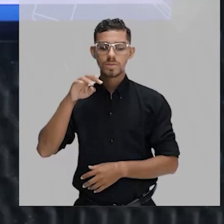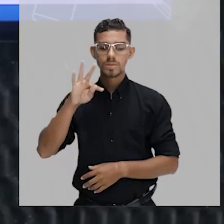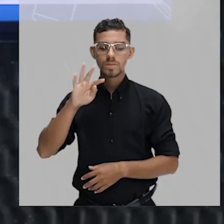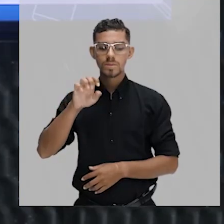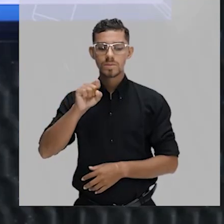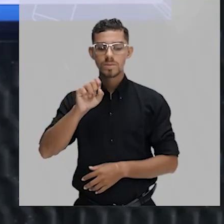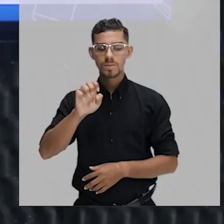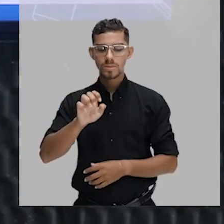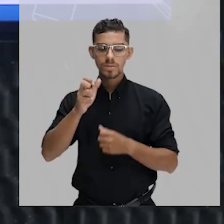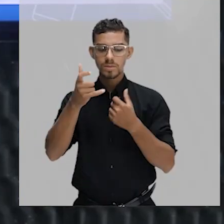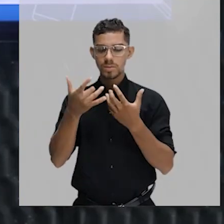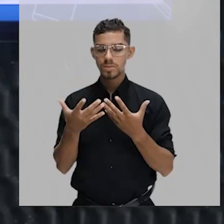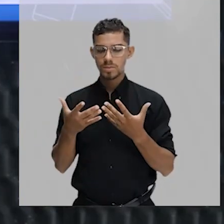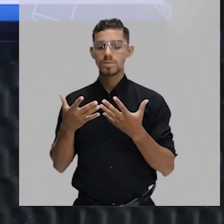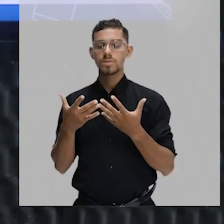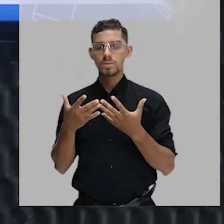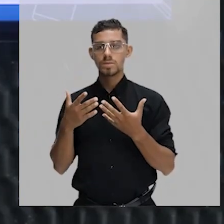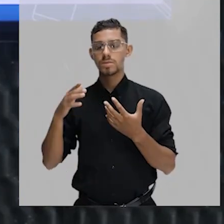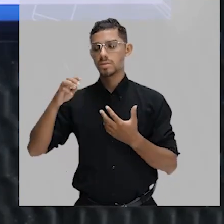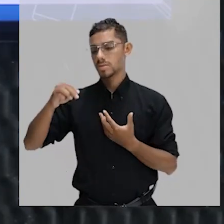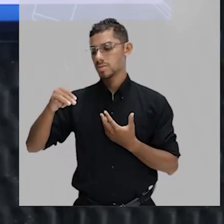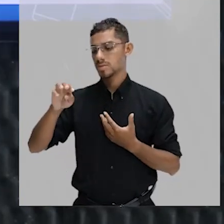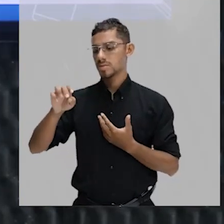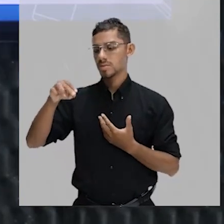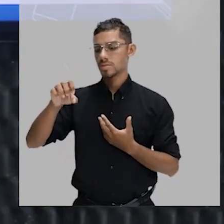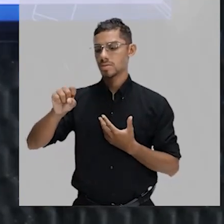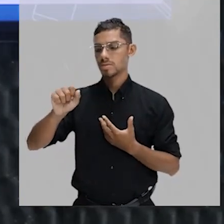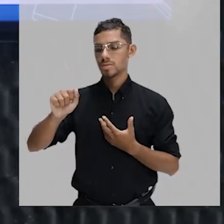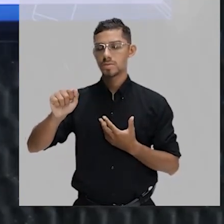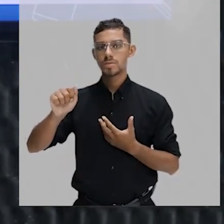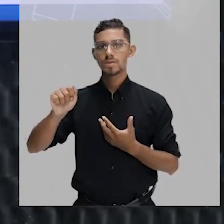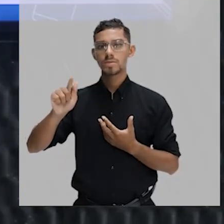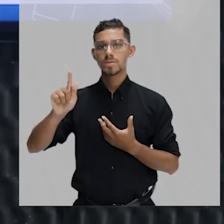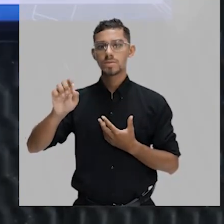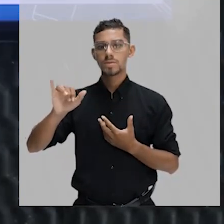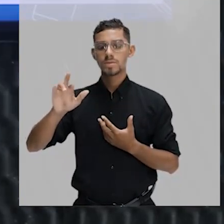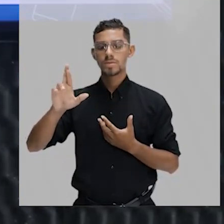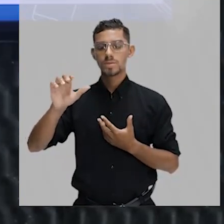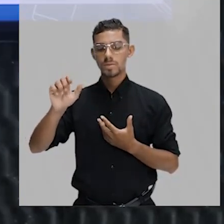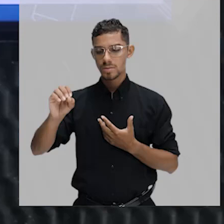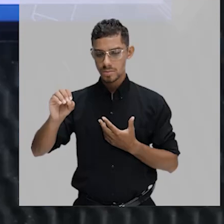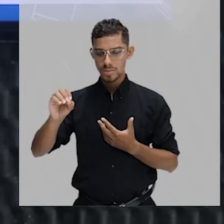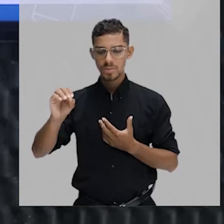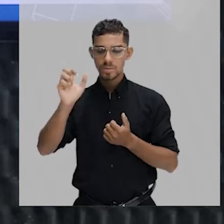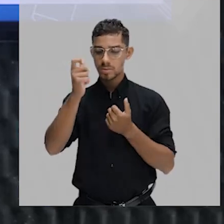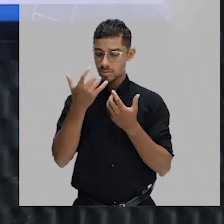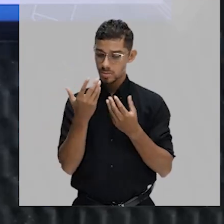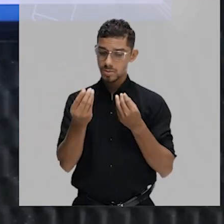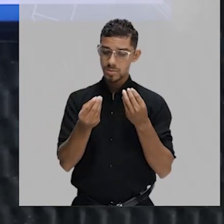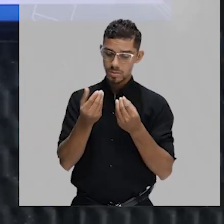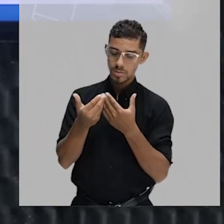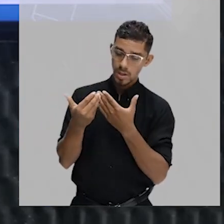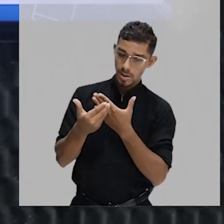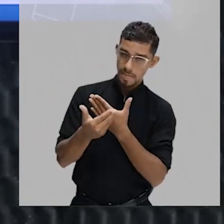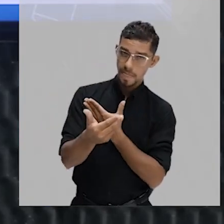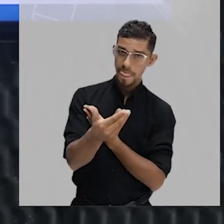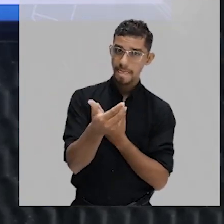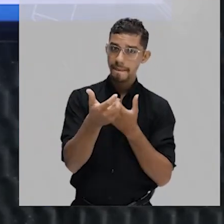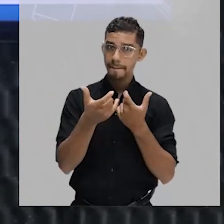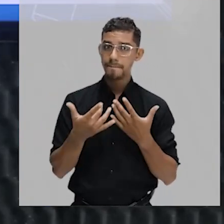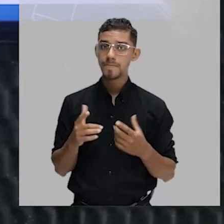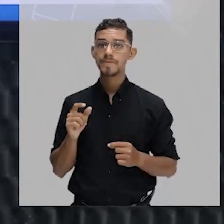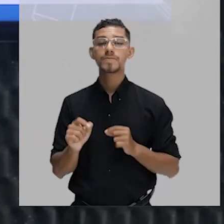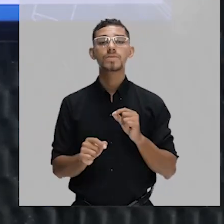molécula de RNA mensageiro. Depois, essa RNA mensageiro aqui, ela vai seguir para